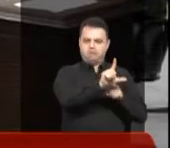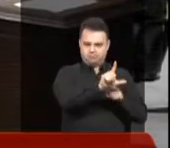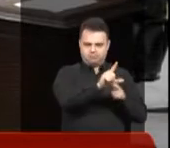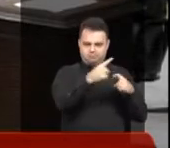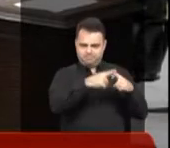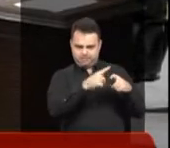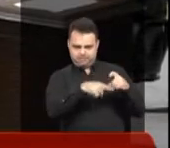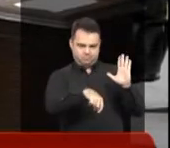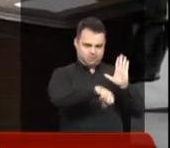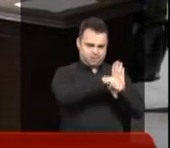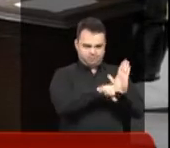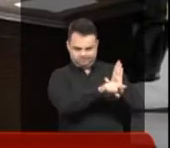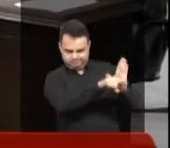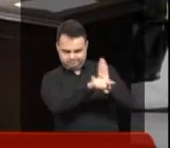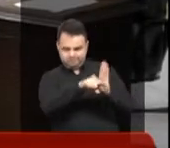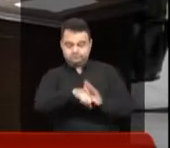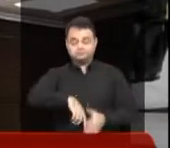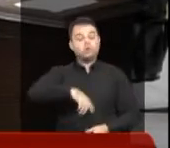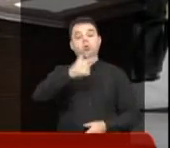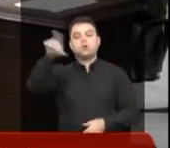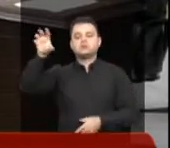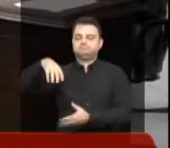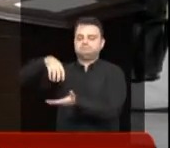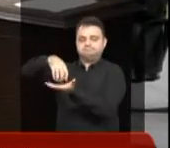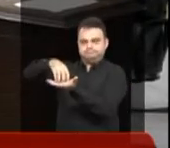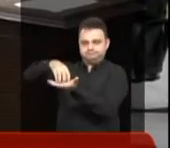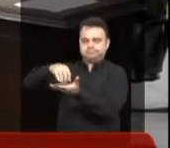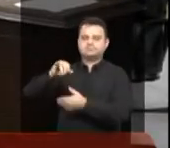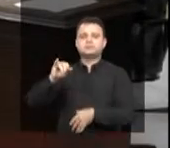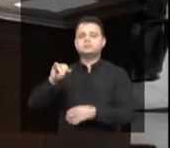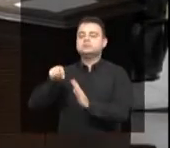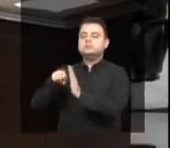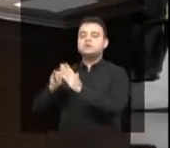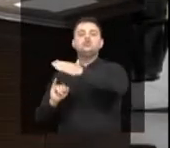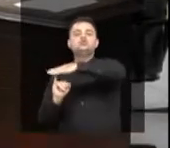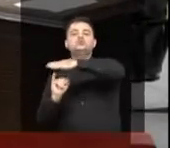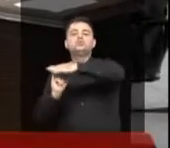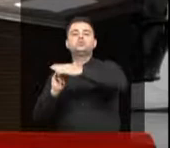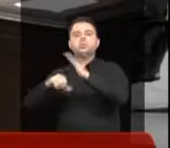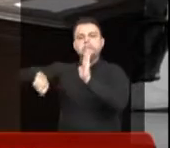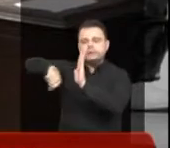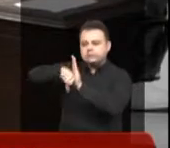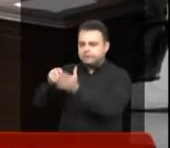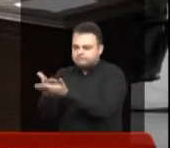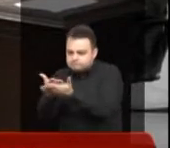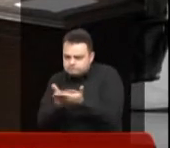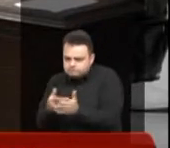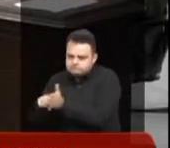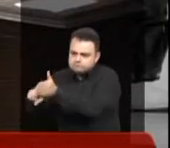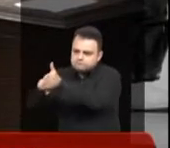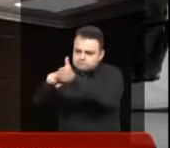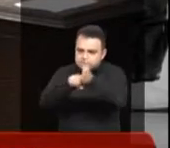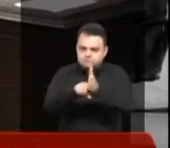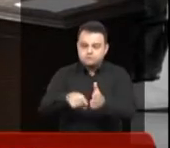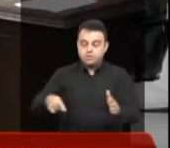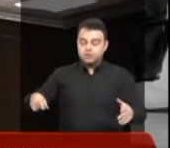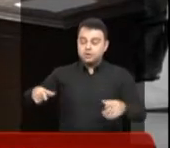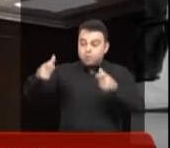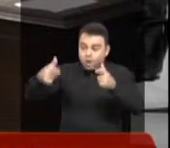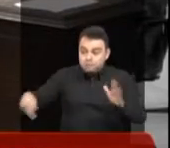que é o Instituto Médico Legal, e do IC, que é o Instituto de Criminalística. Eles funcionavam de improviso em imóveis